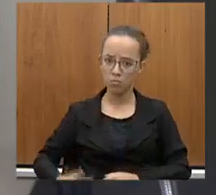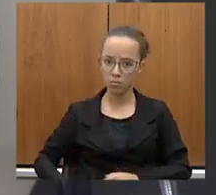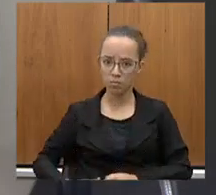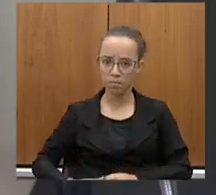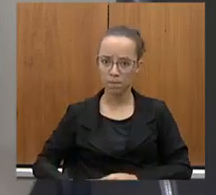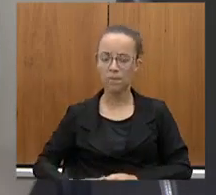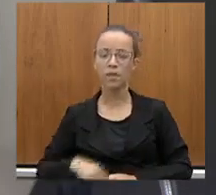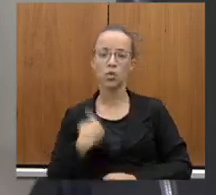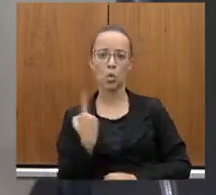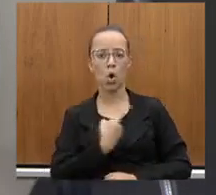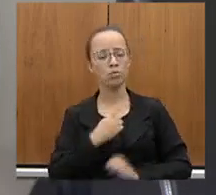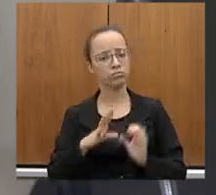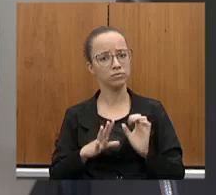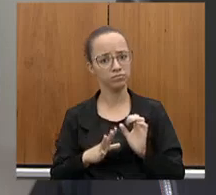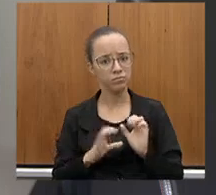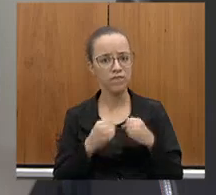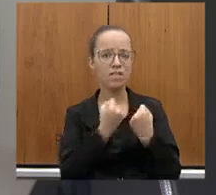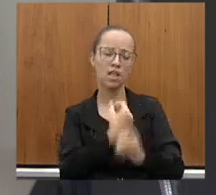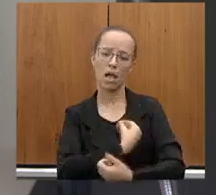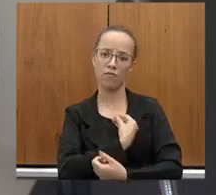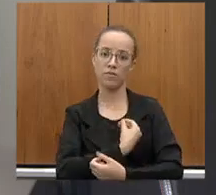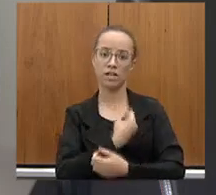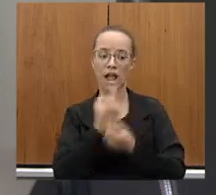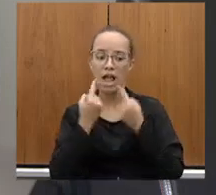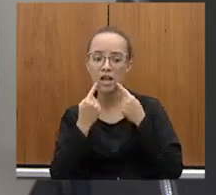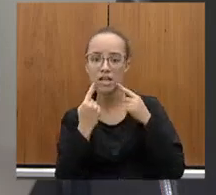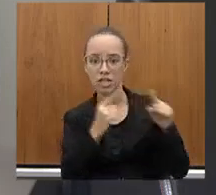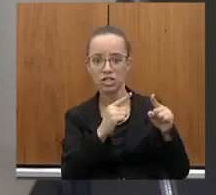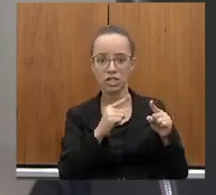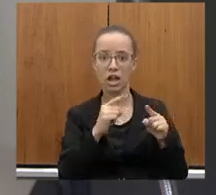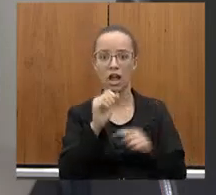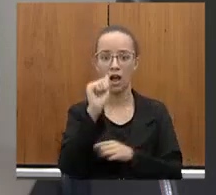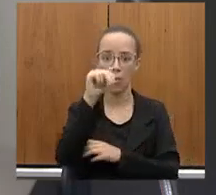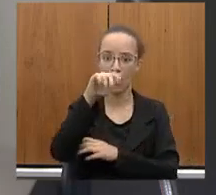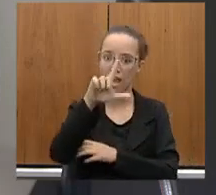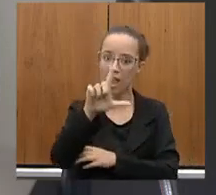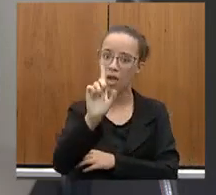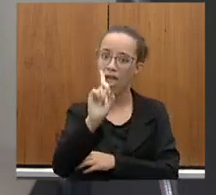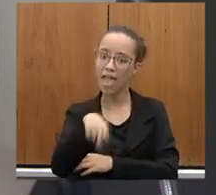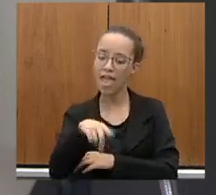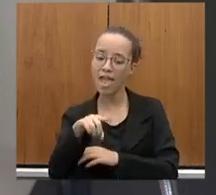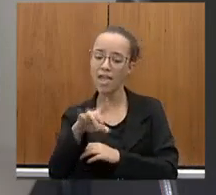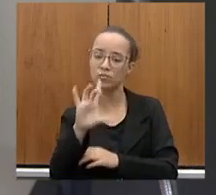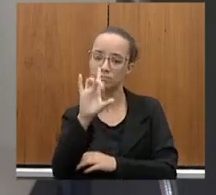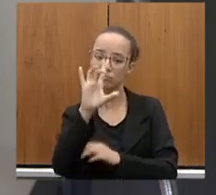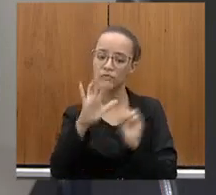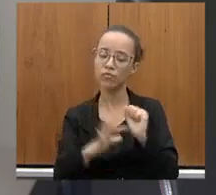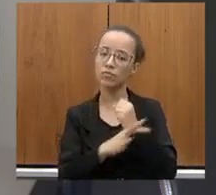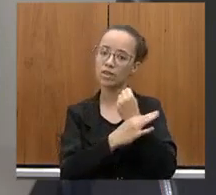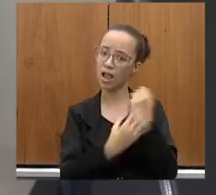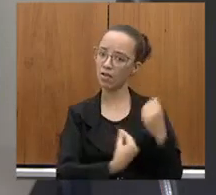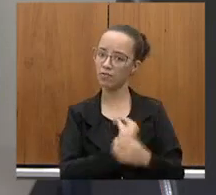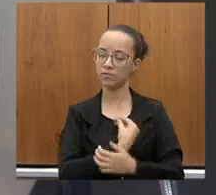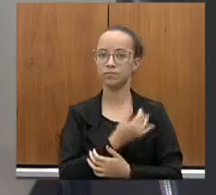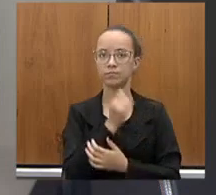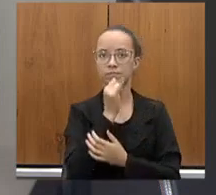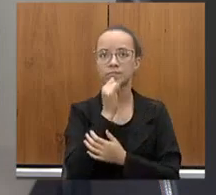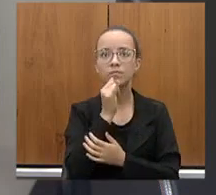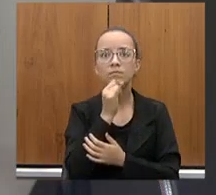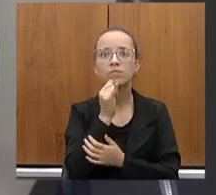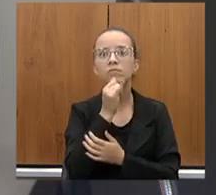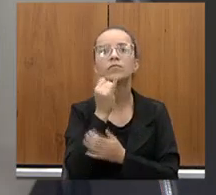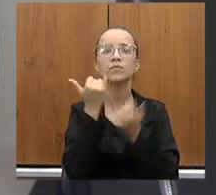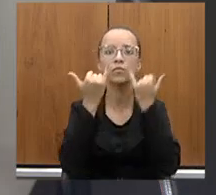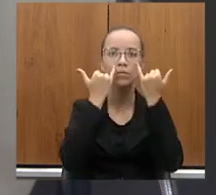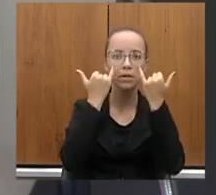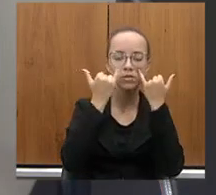a vida. Ao contrário, a crítica ao rodoanel é a defesa da vida. Eu peguei aqui dados, por exemplo, da prefeitura